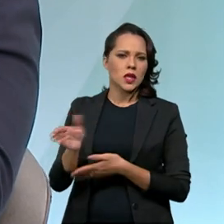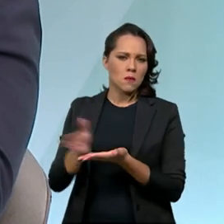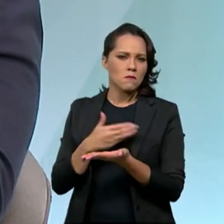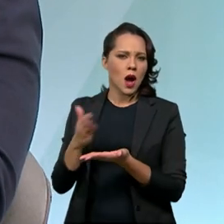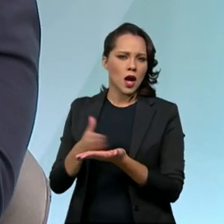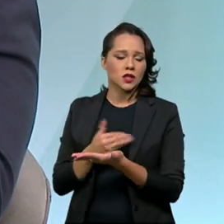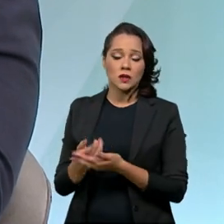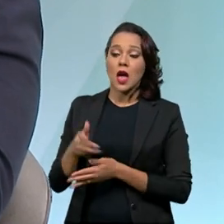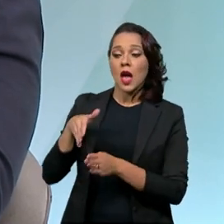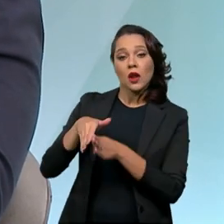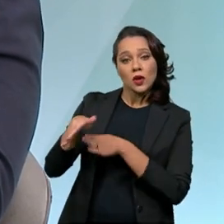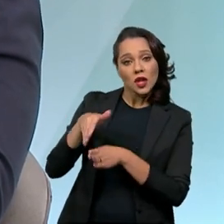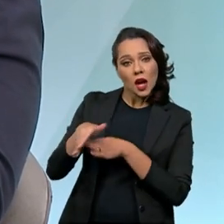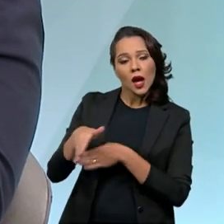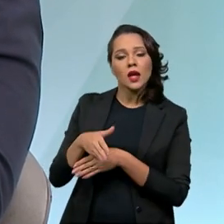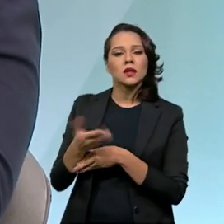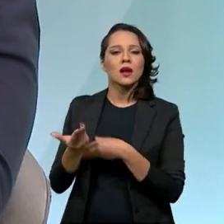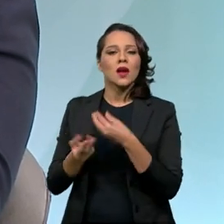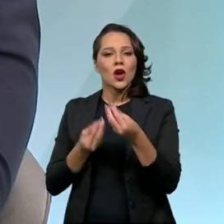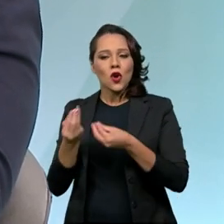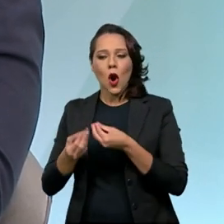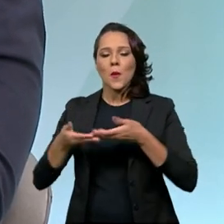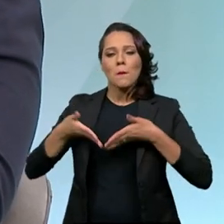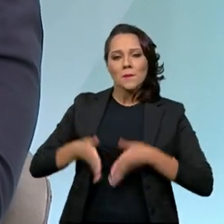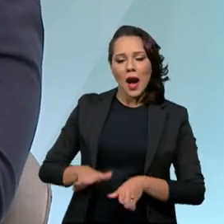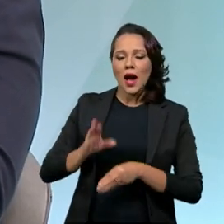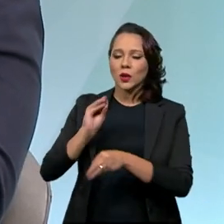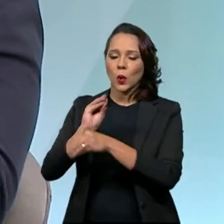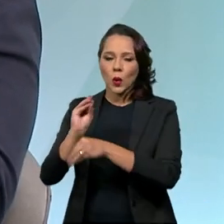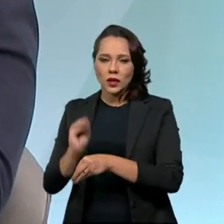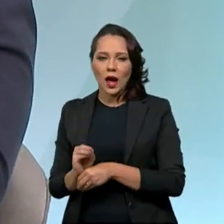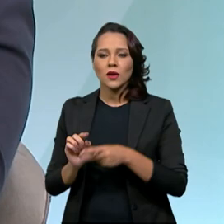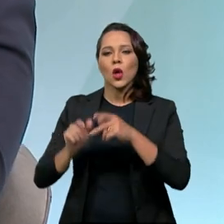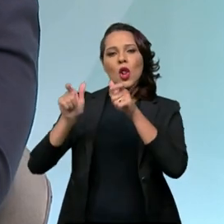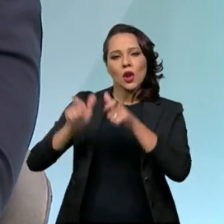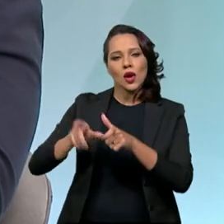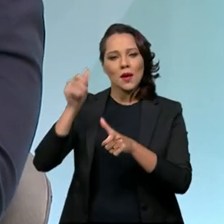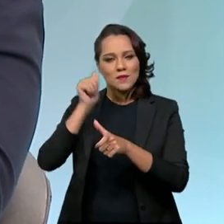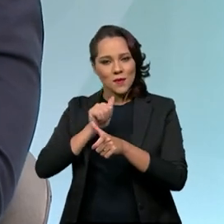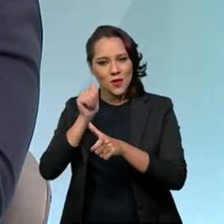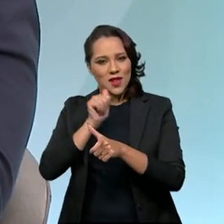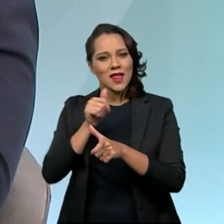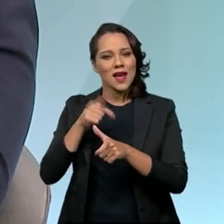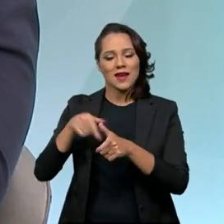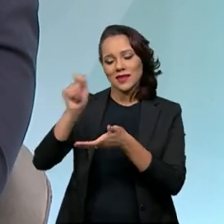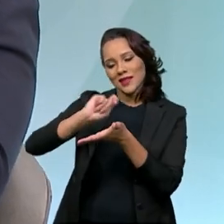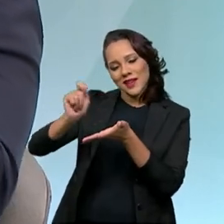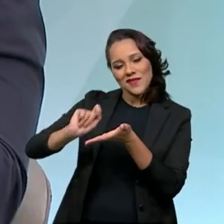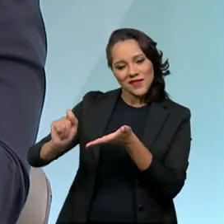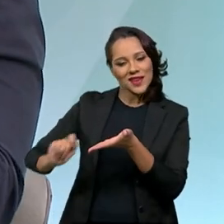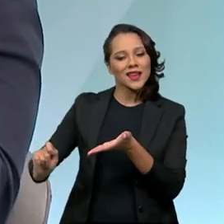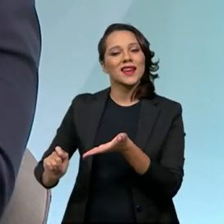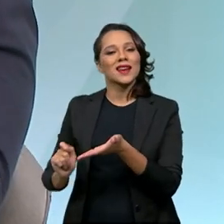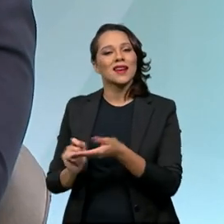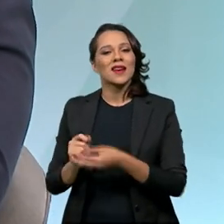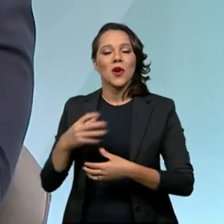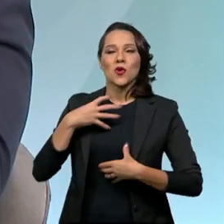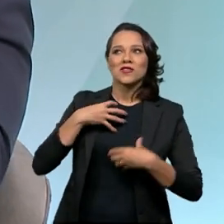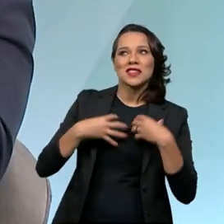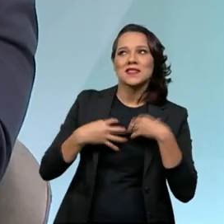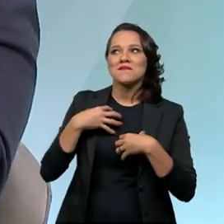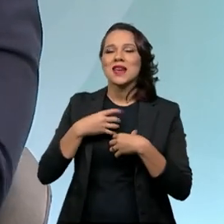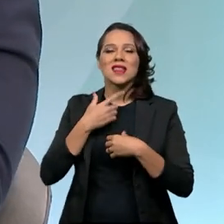Ela orienta recomendações em relação ao parto, cuidados locais para a mulher poder escrever, né? Os